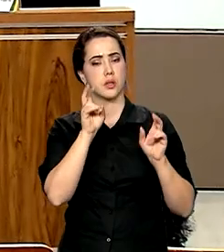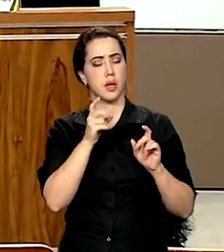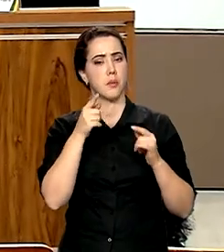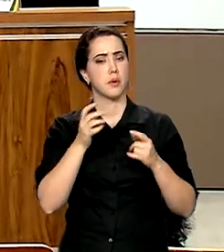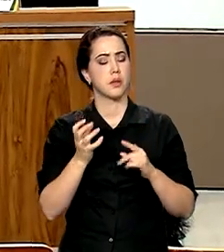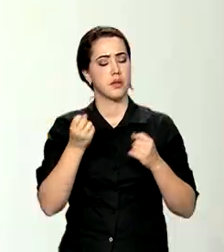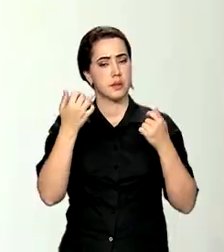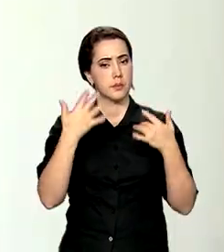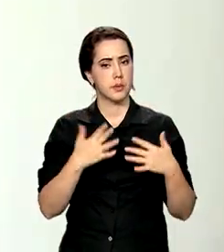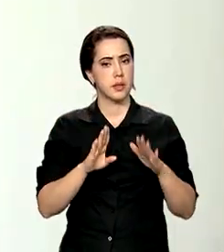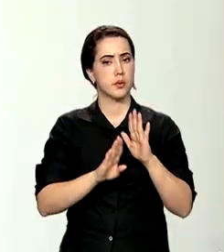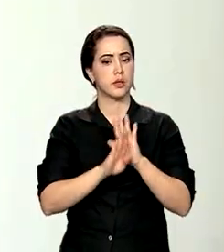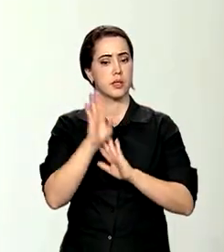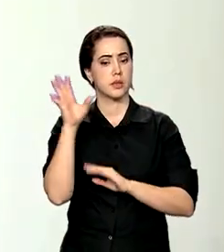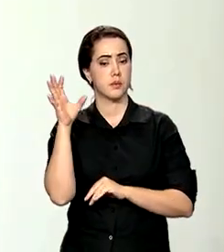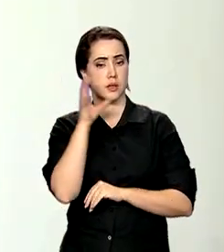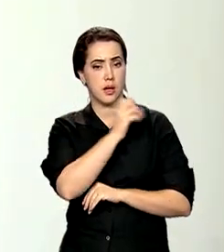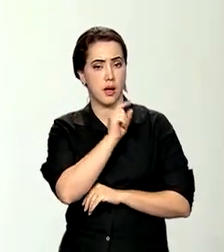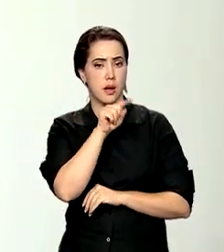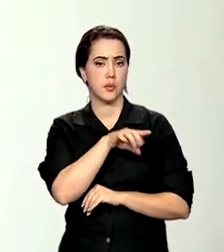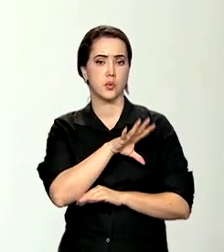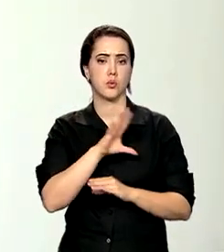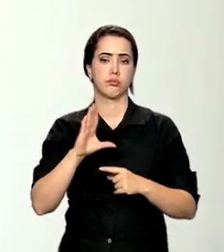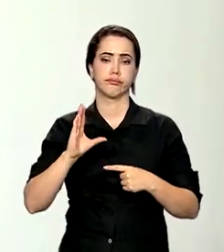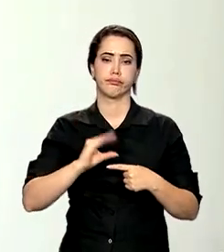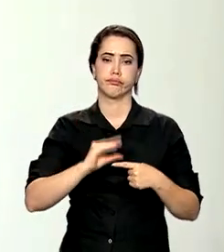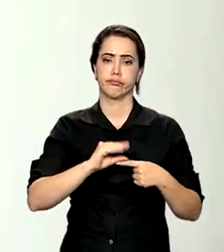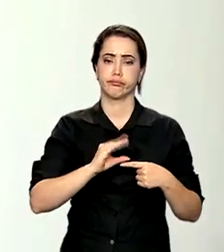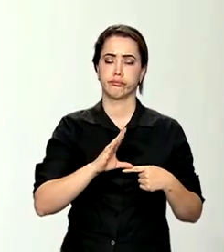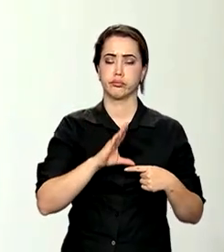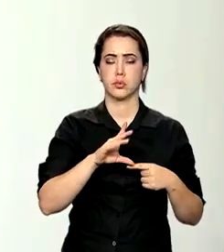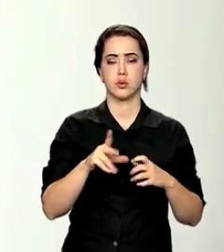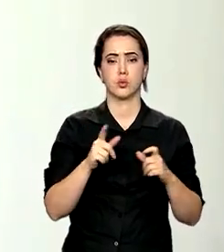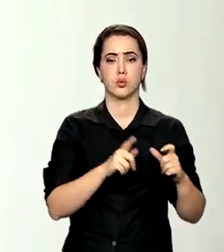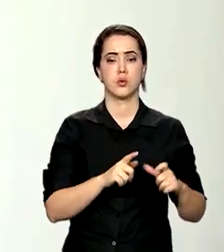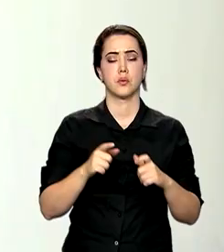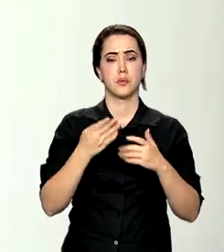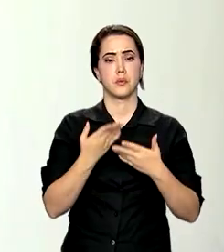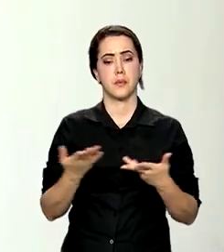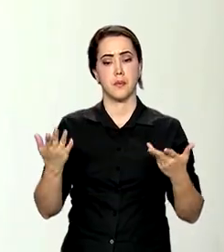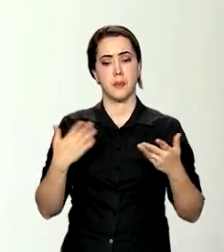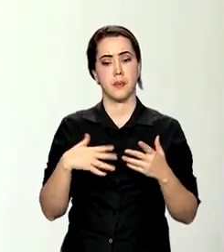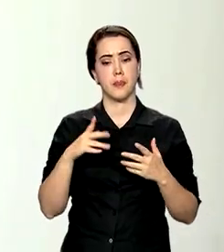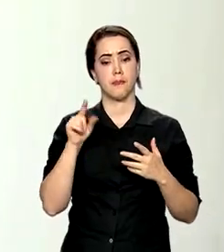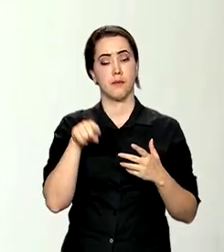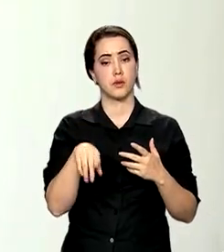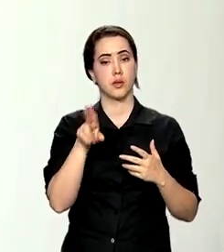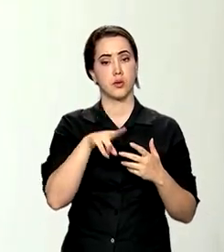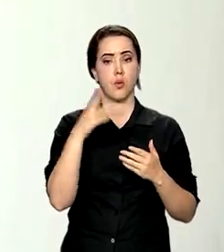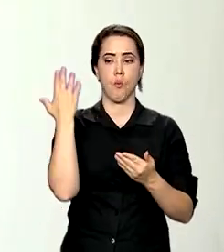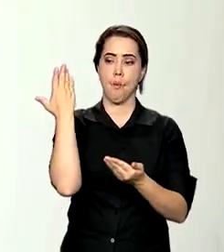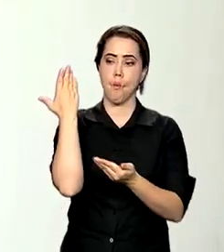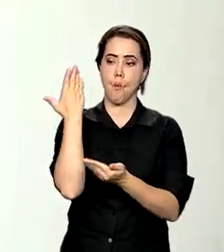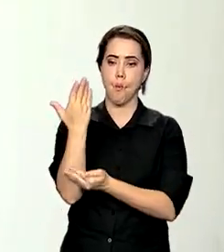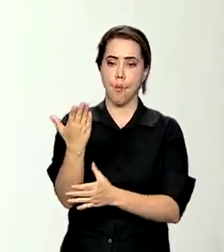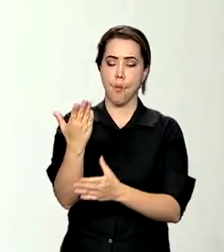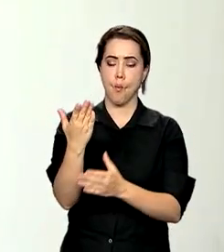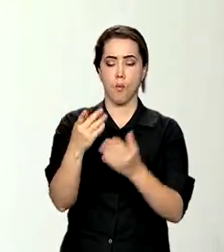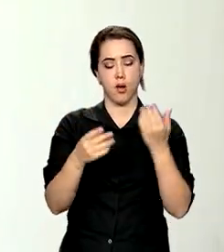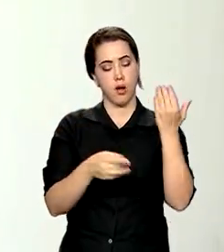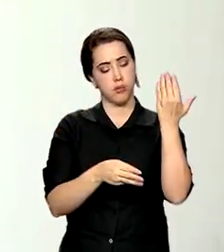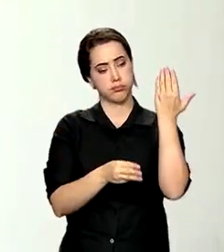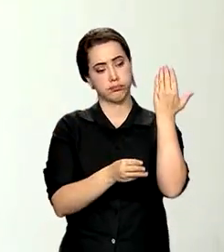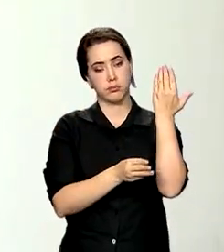explica o crescimento tão acentuado das emissões de CO2 na região, a extração de madeira para exportação.